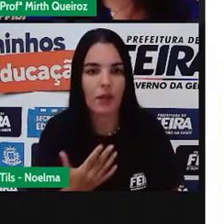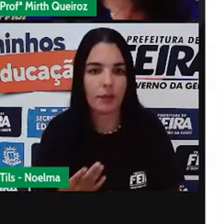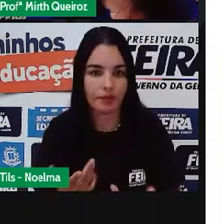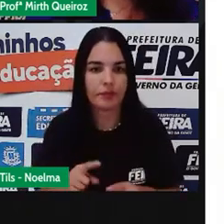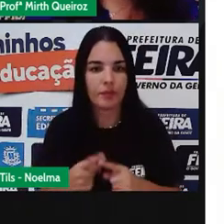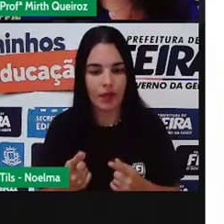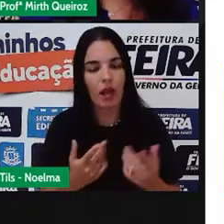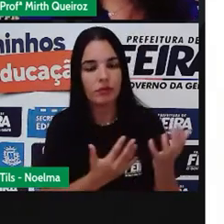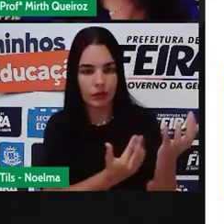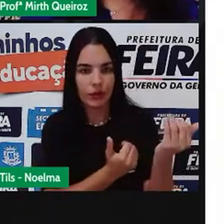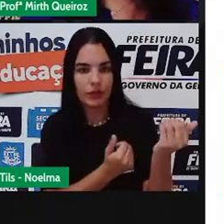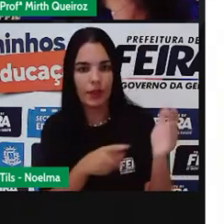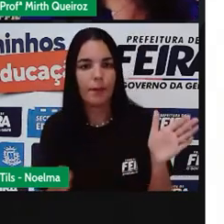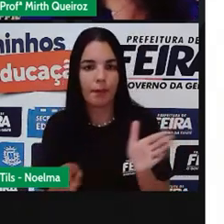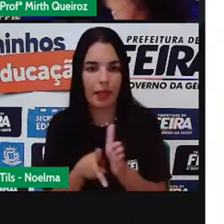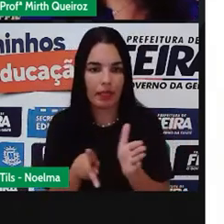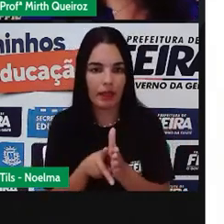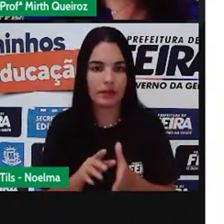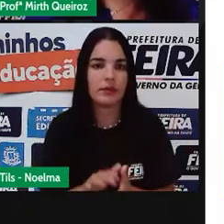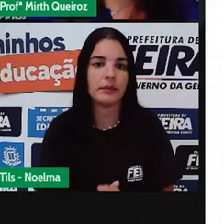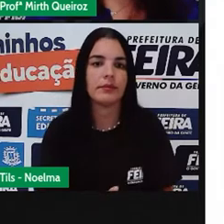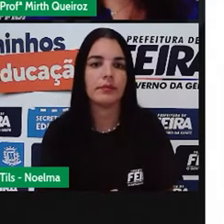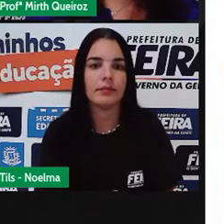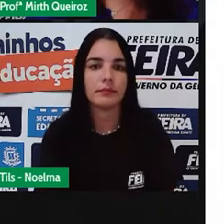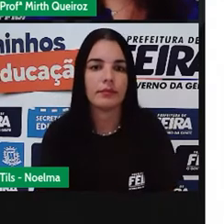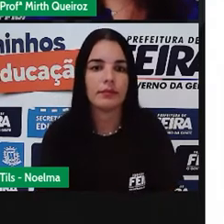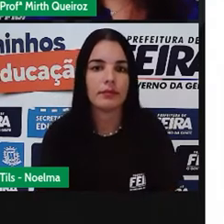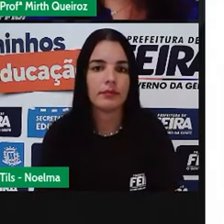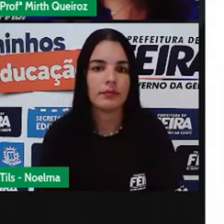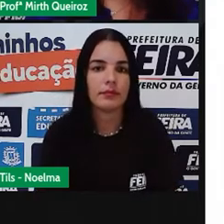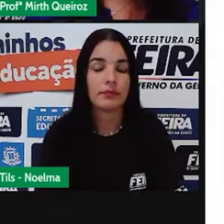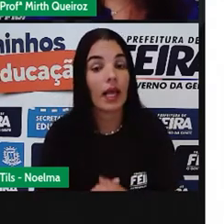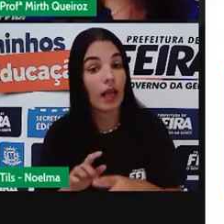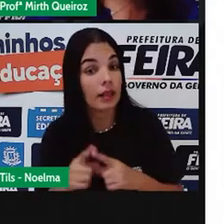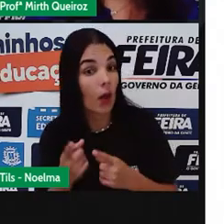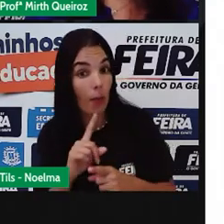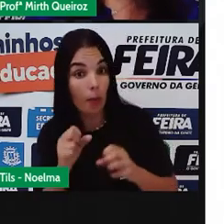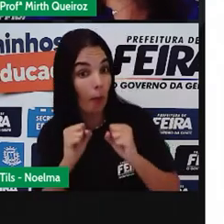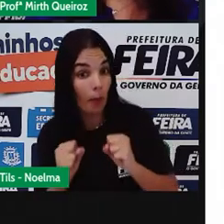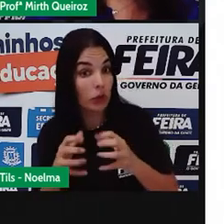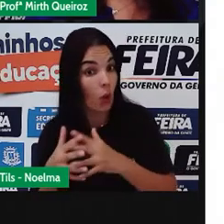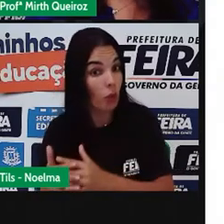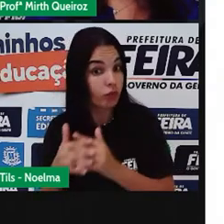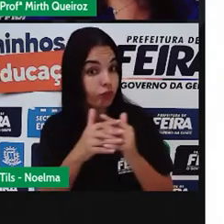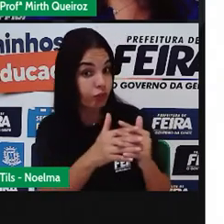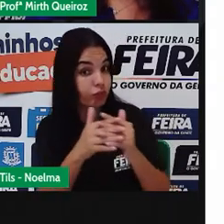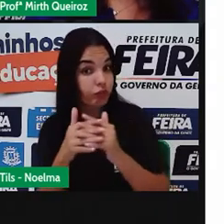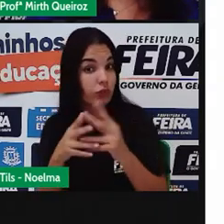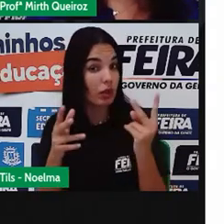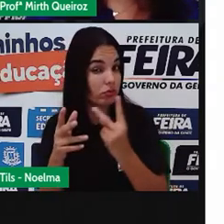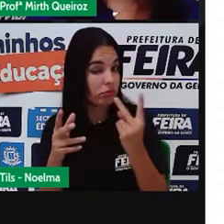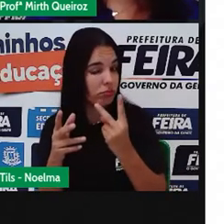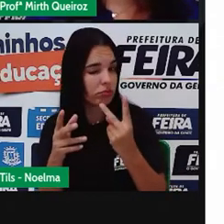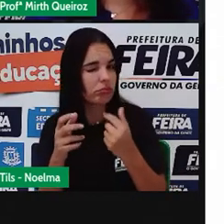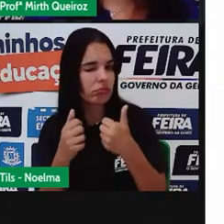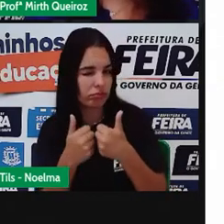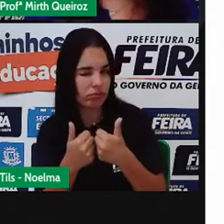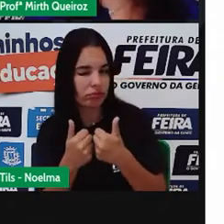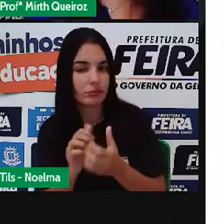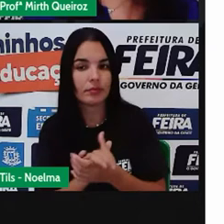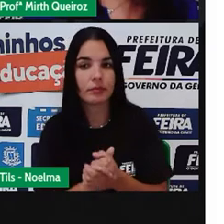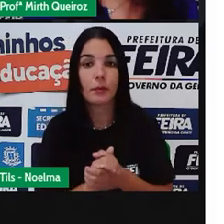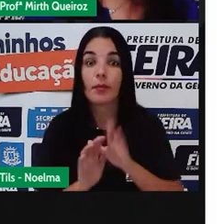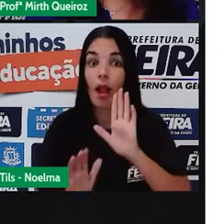isso, na adolescência. Então, a gente não pode confundir puberdade e adolescência, que são coisas diferentes.